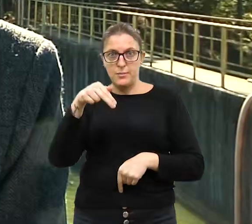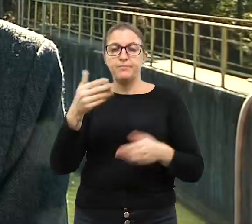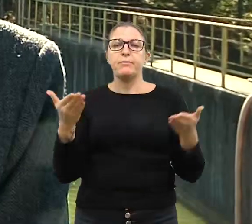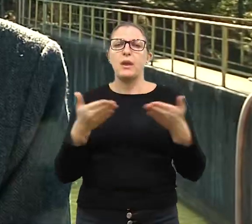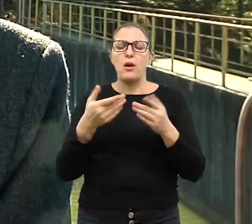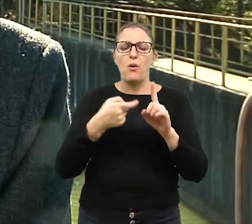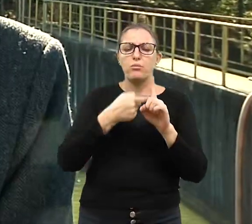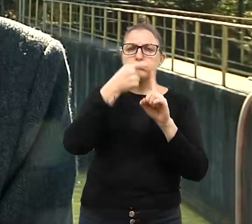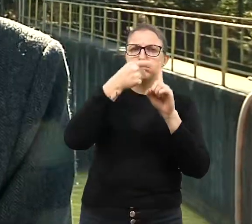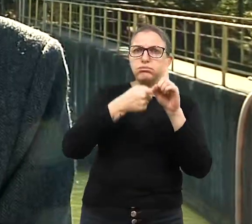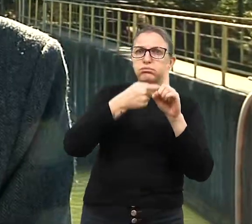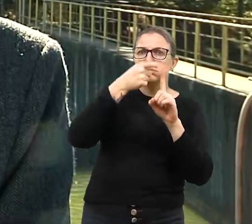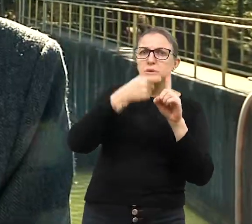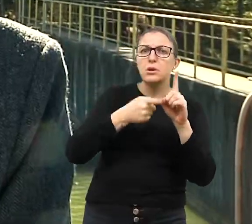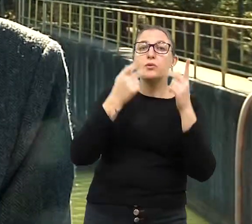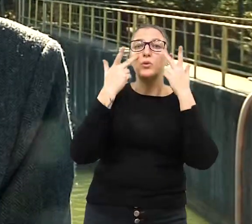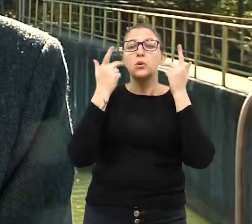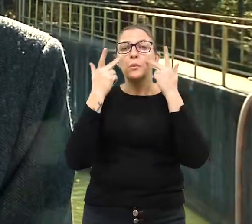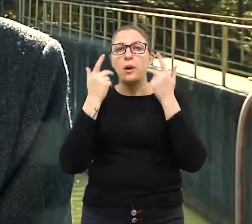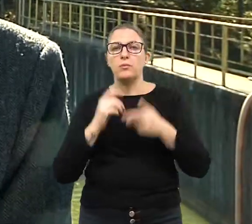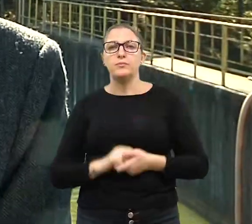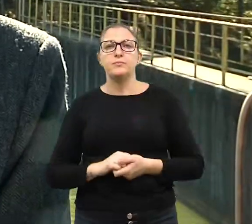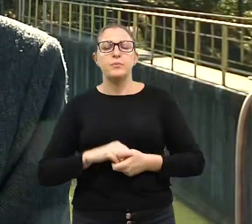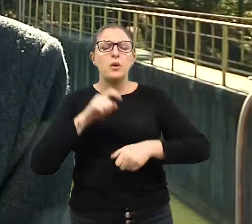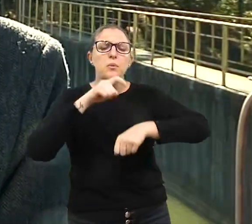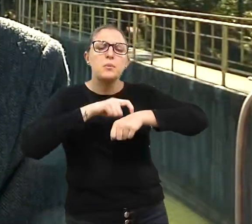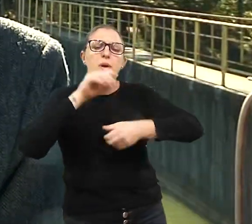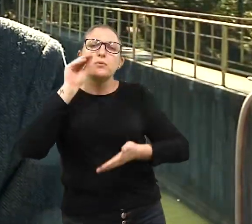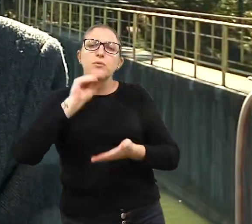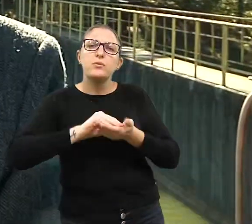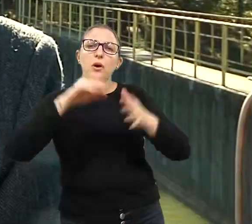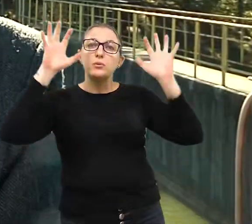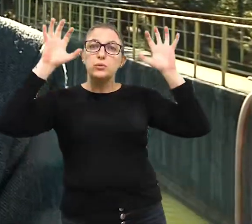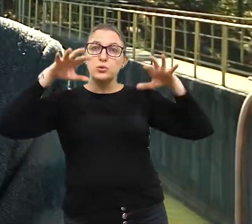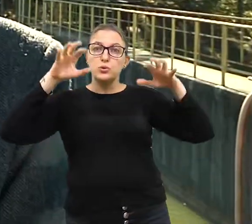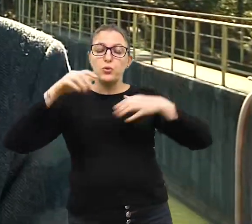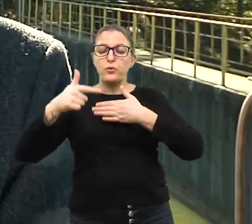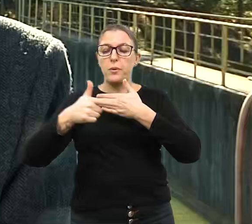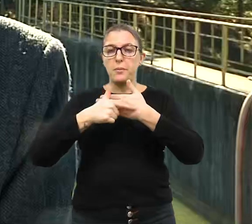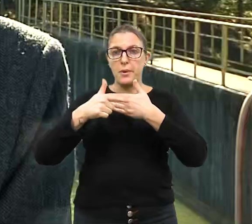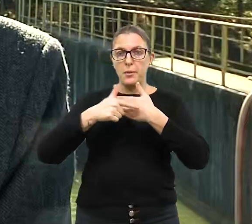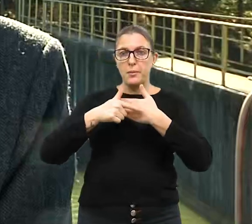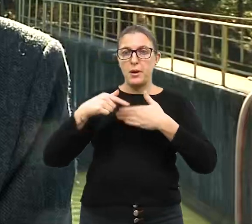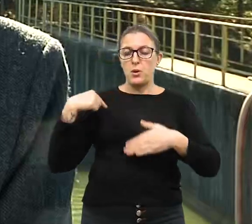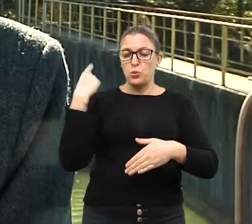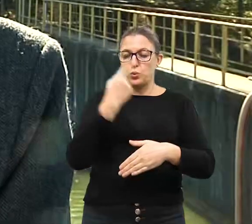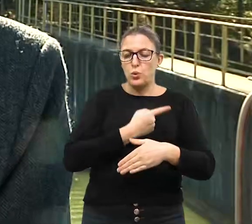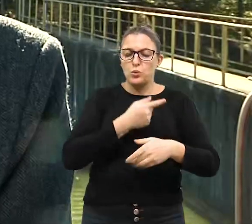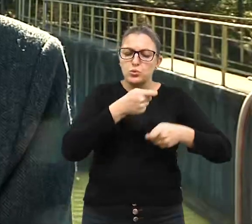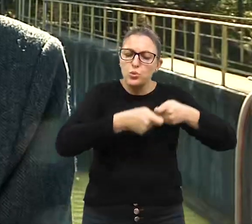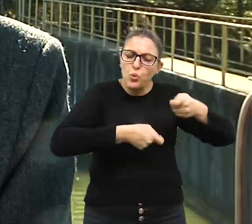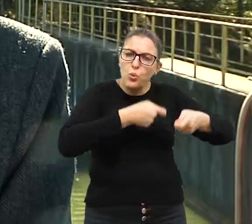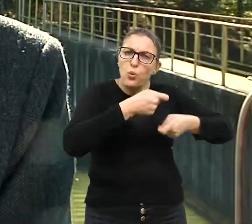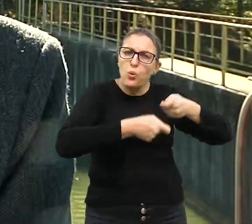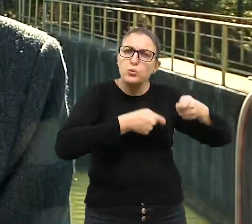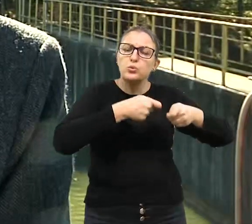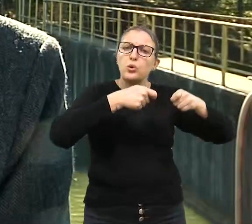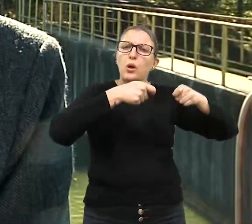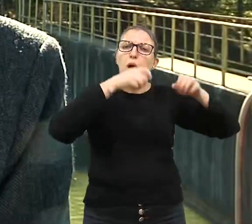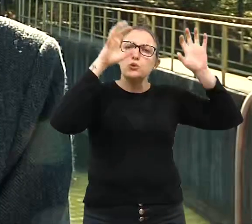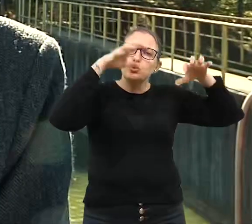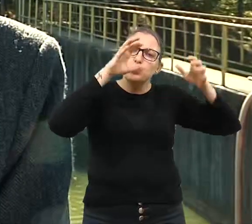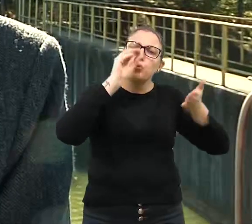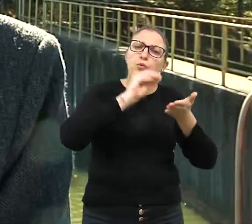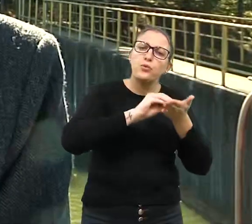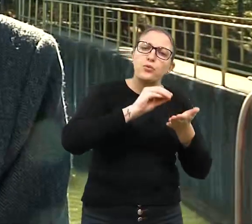função aqui é monitorar as fontes, os mananciais e a própria barragem. E conscientizar